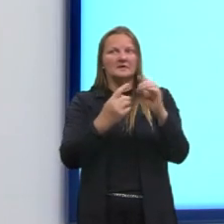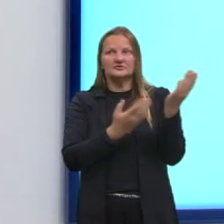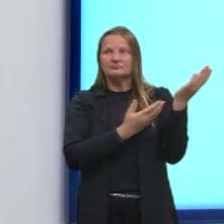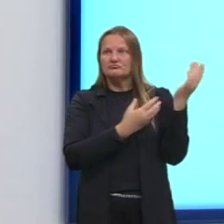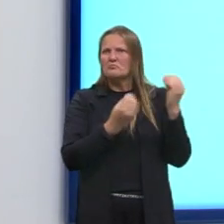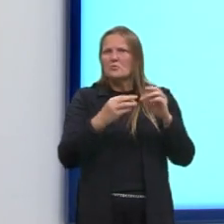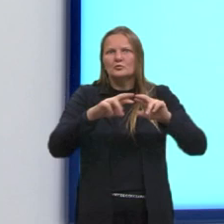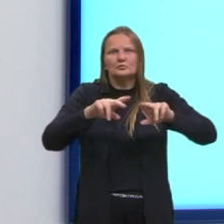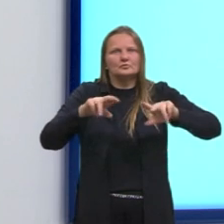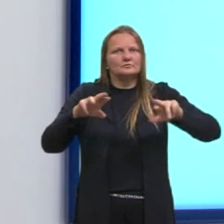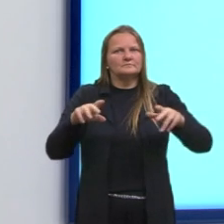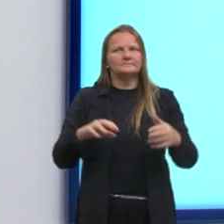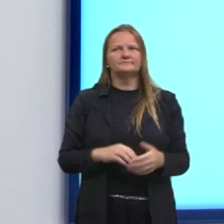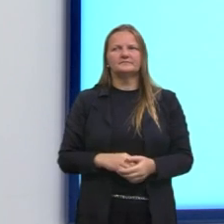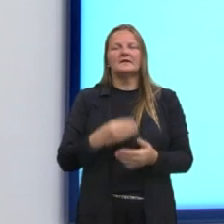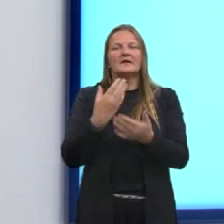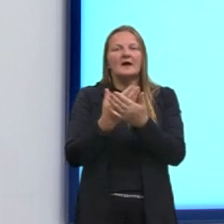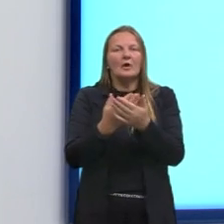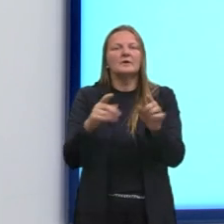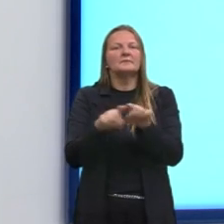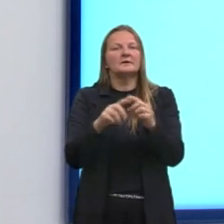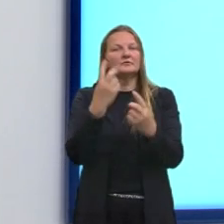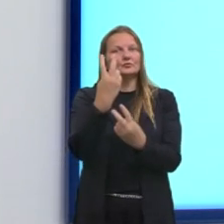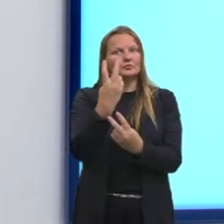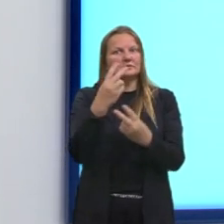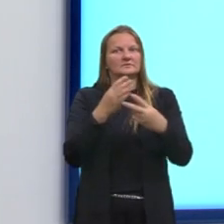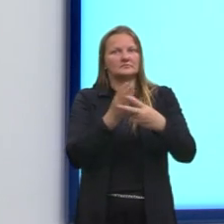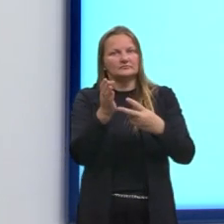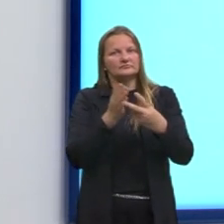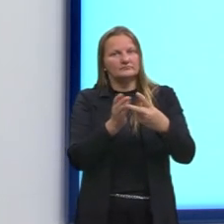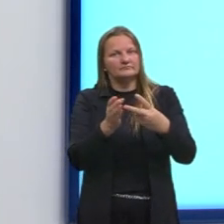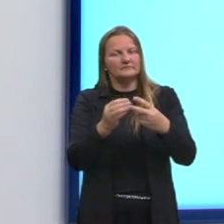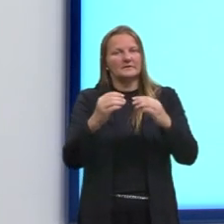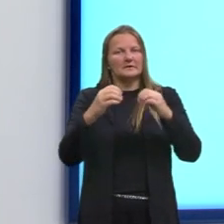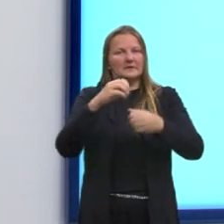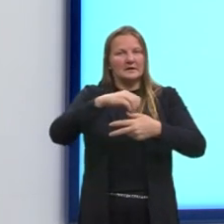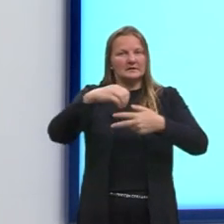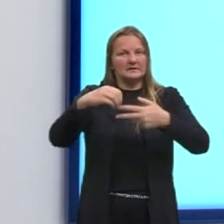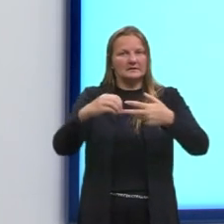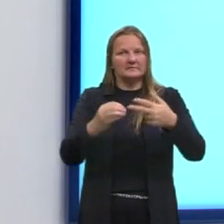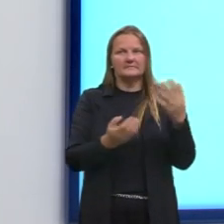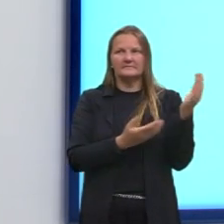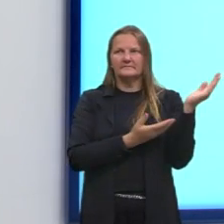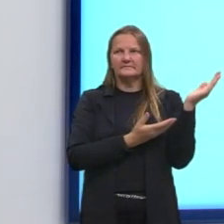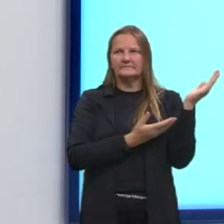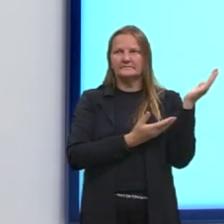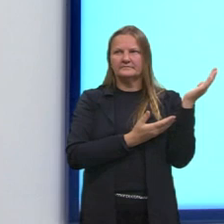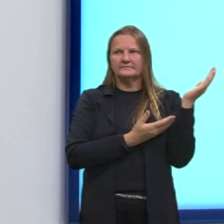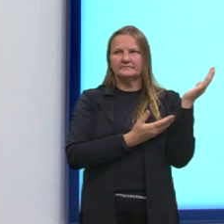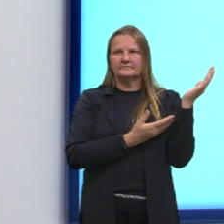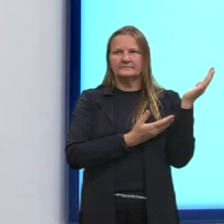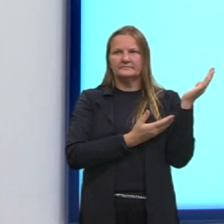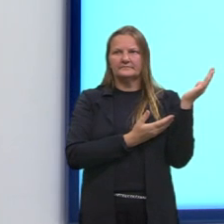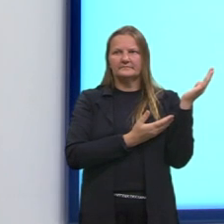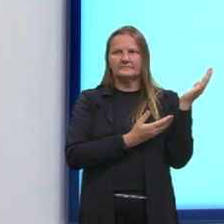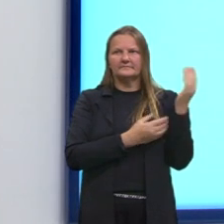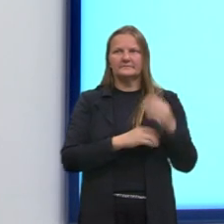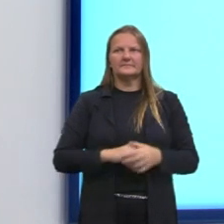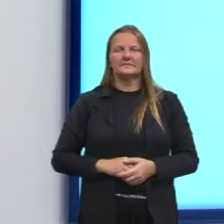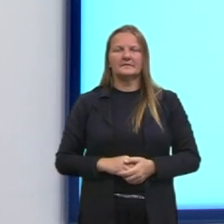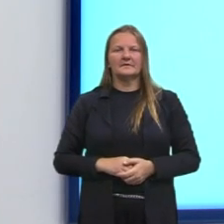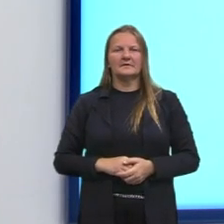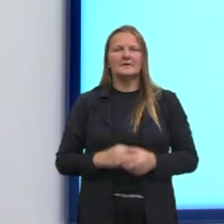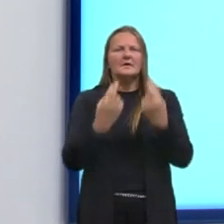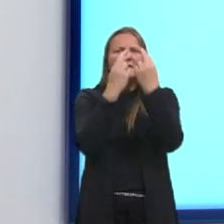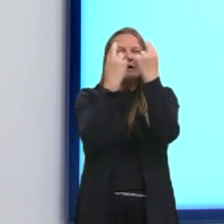E nesta aula nós tivemos duas questões. A que eu trago aqui para vocês é essa questão que fala sobre a